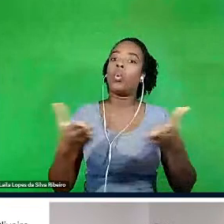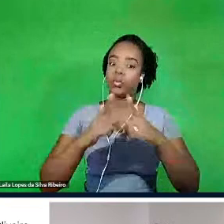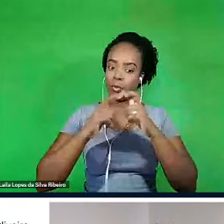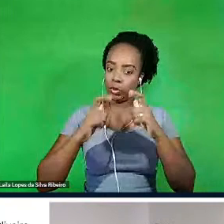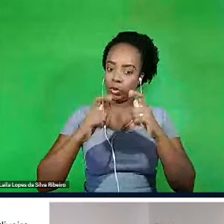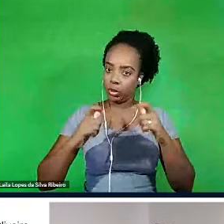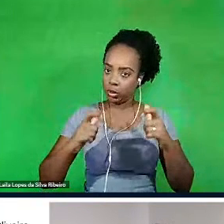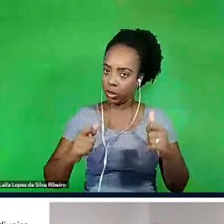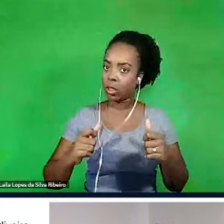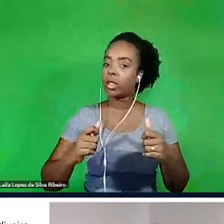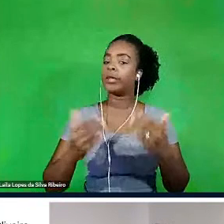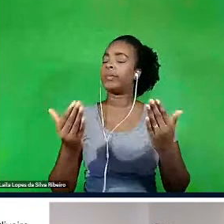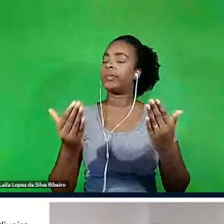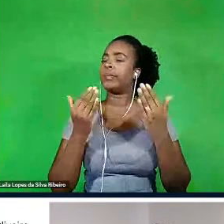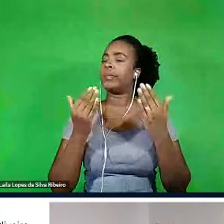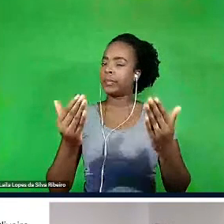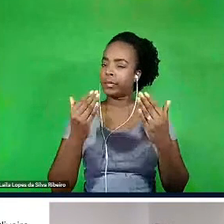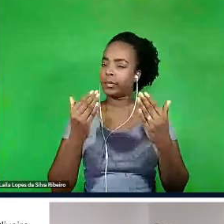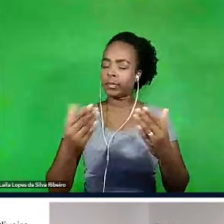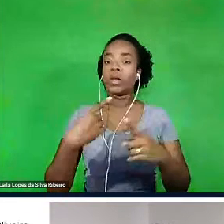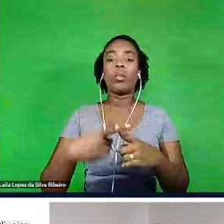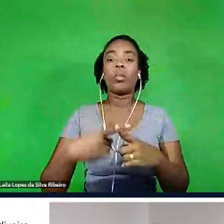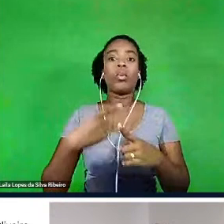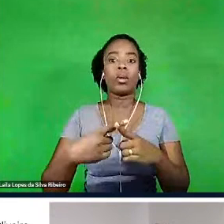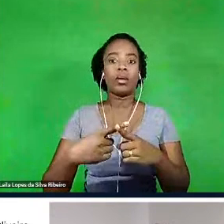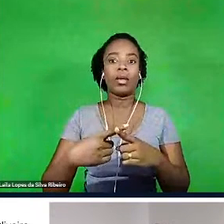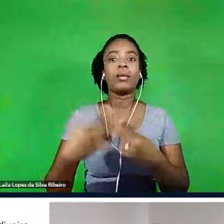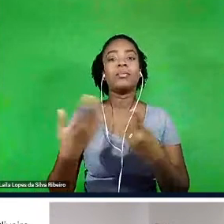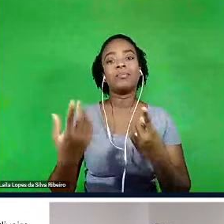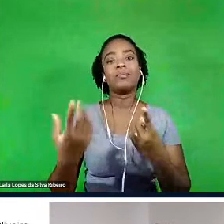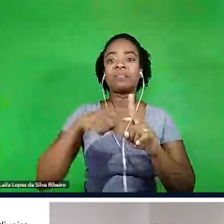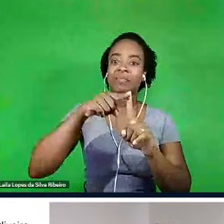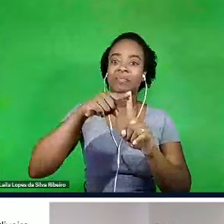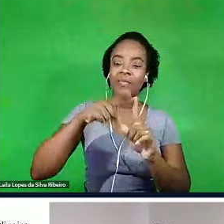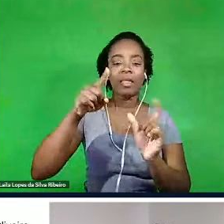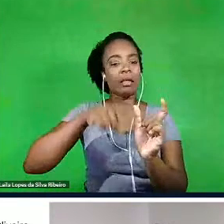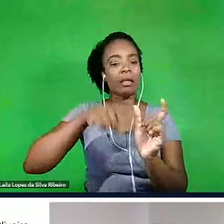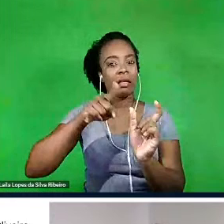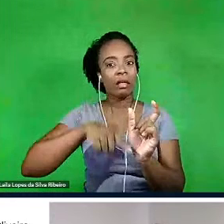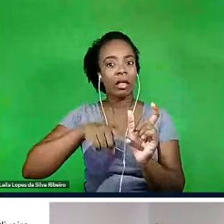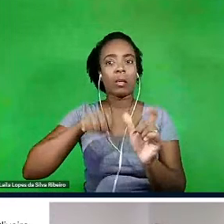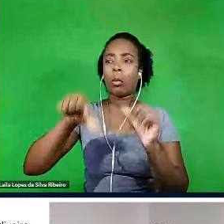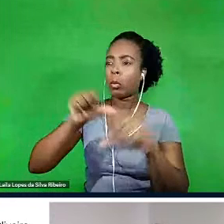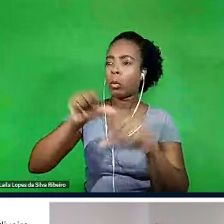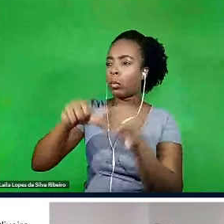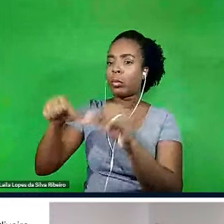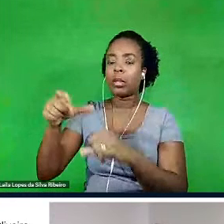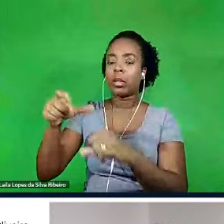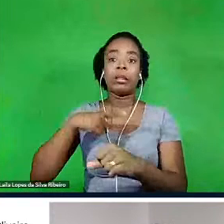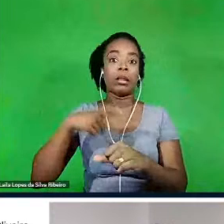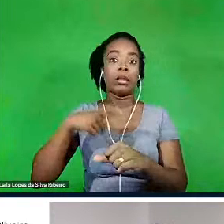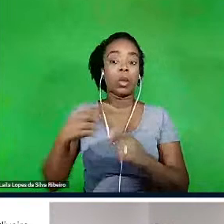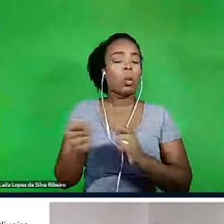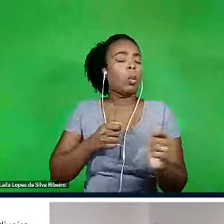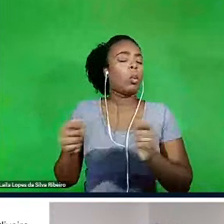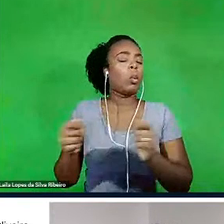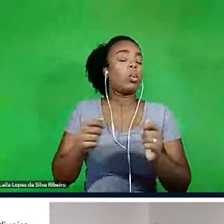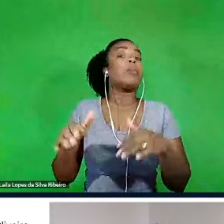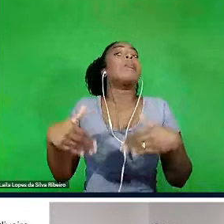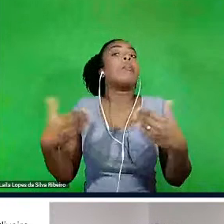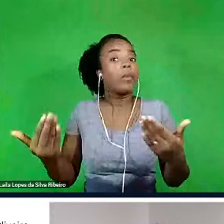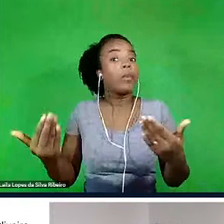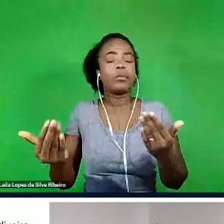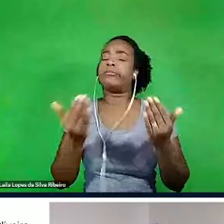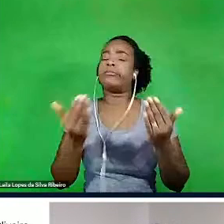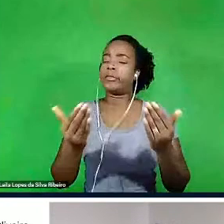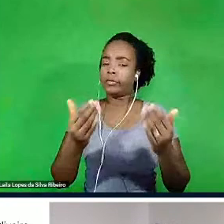das questões das mudanças climáticas, né? De até que ponto se atinge, mas eu gostaria só de, para finalizar a questão do Prometeu, de dizer que